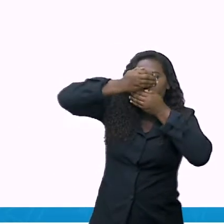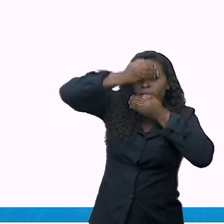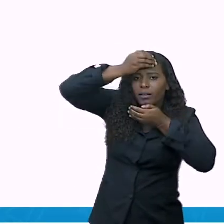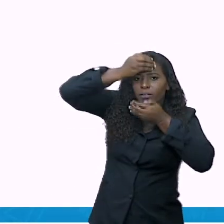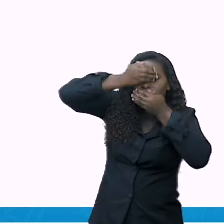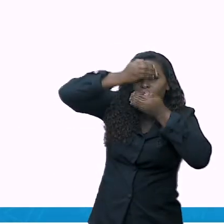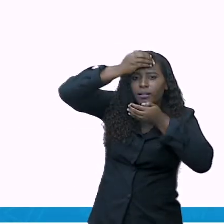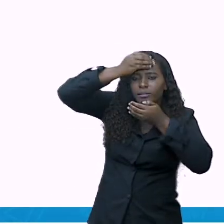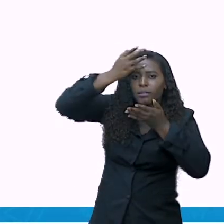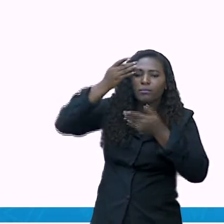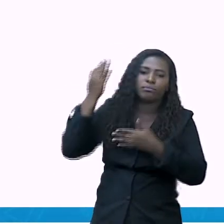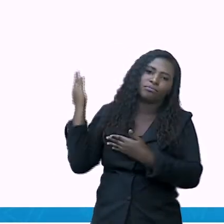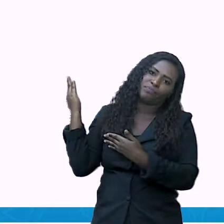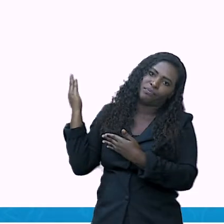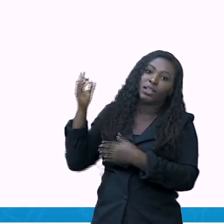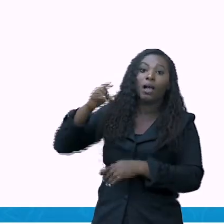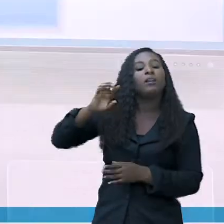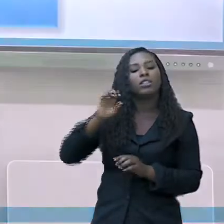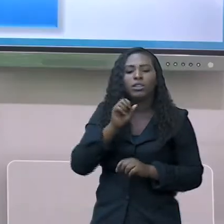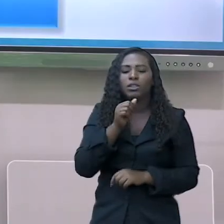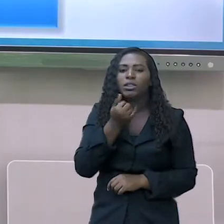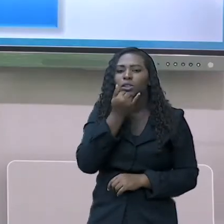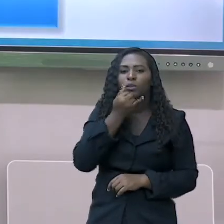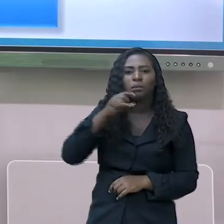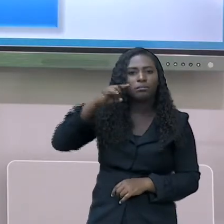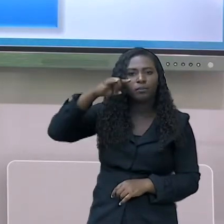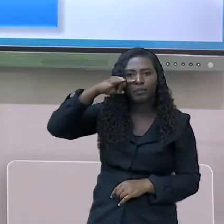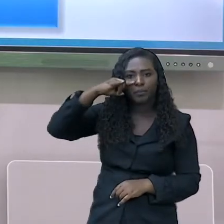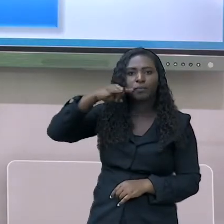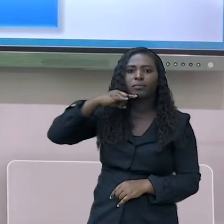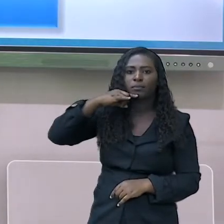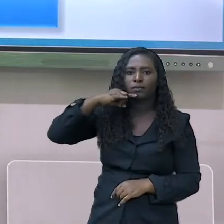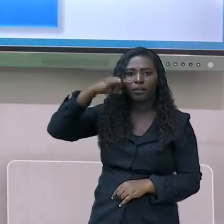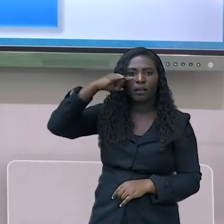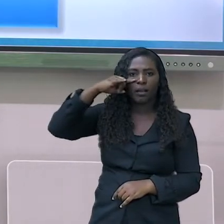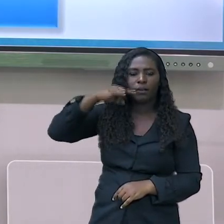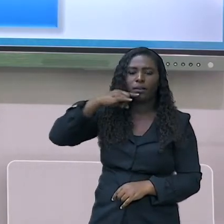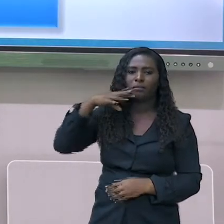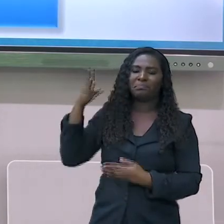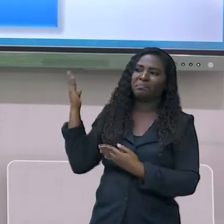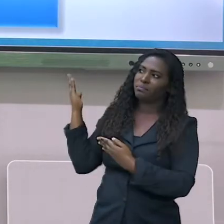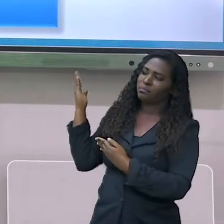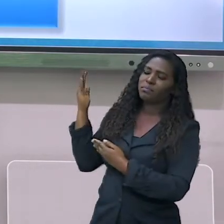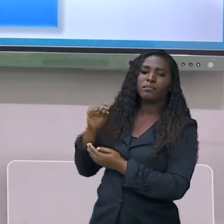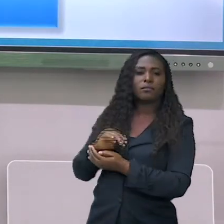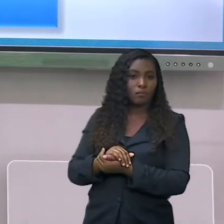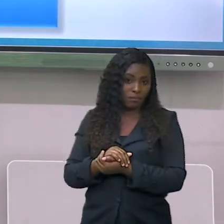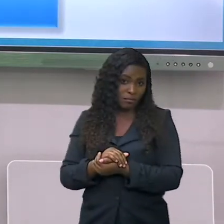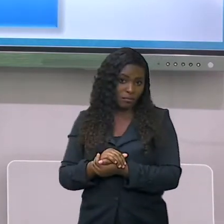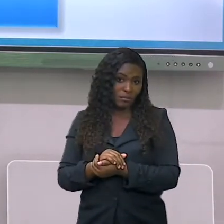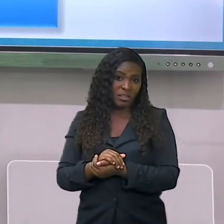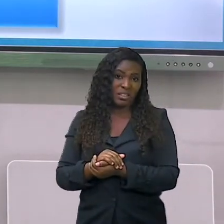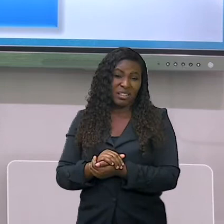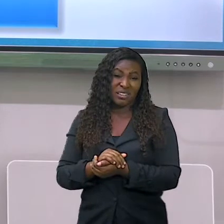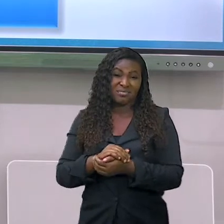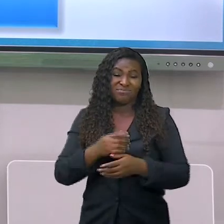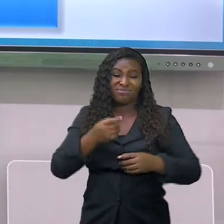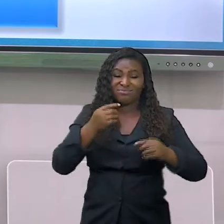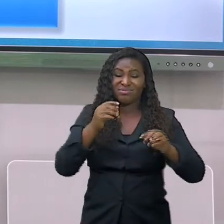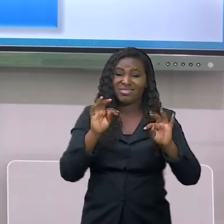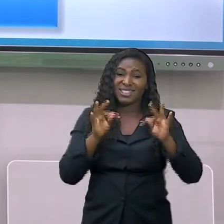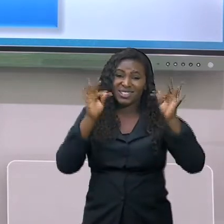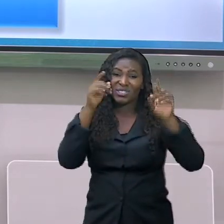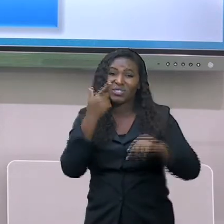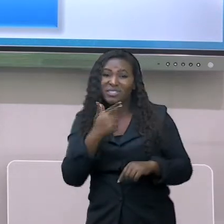este não desenvolvimento. Ou um atraso no uso das tecnologias.